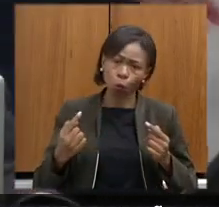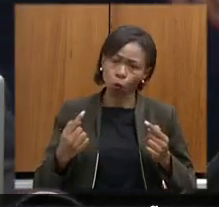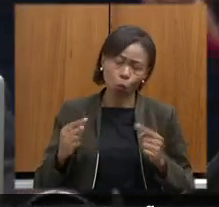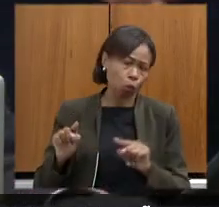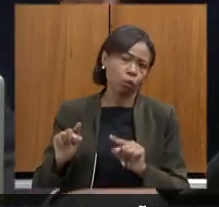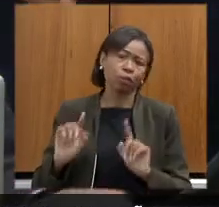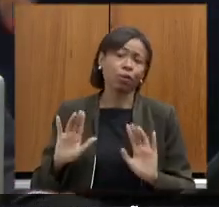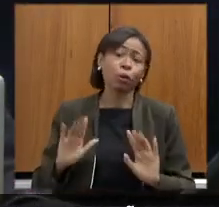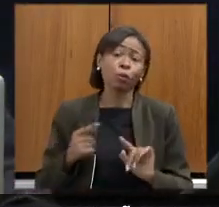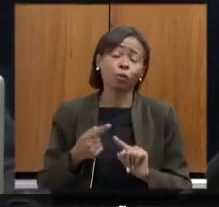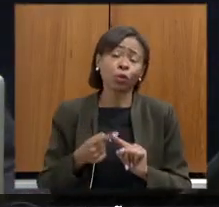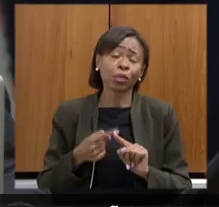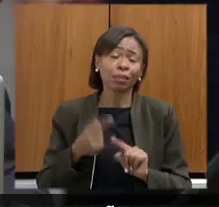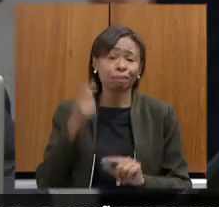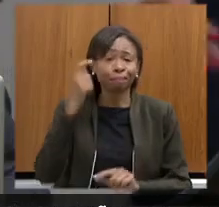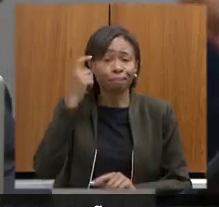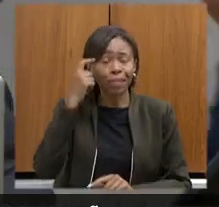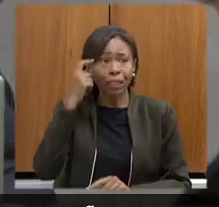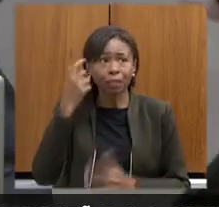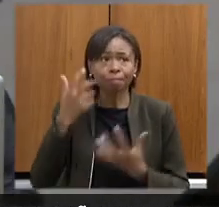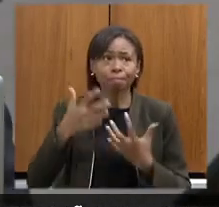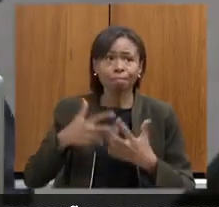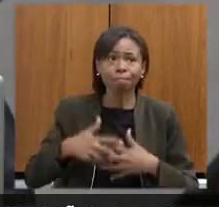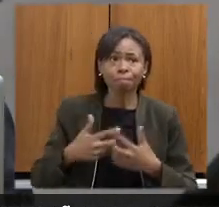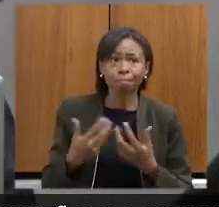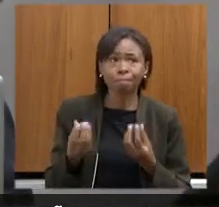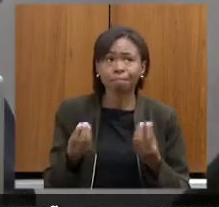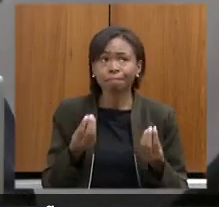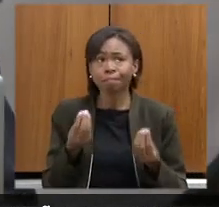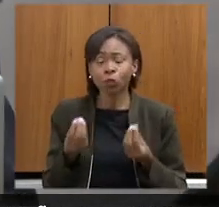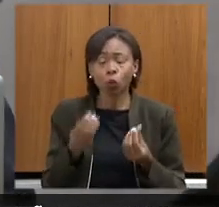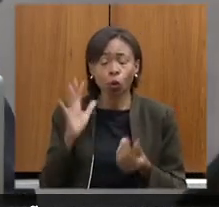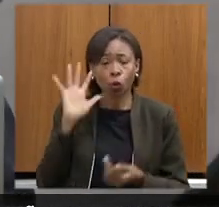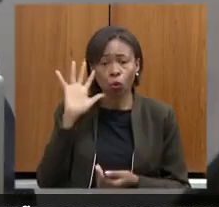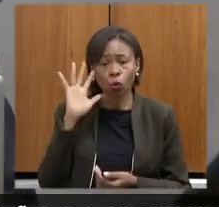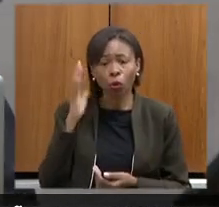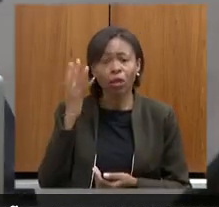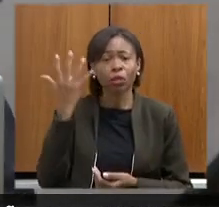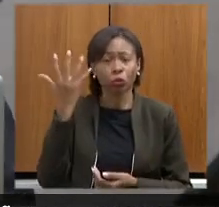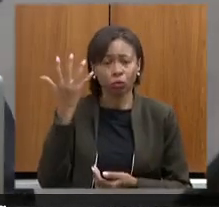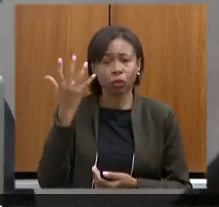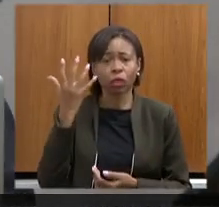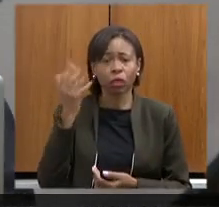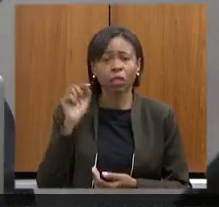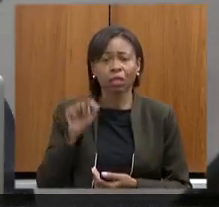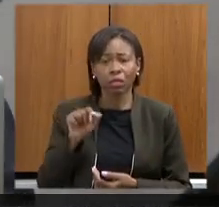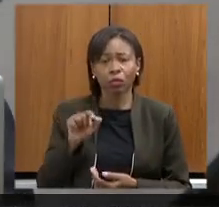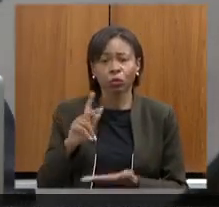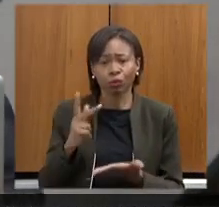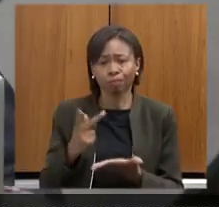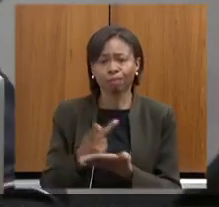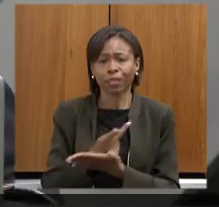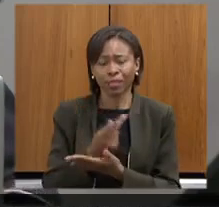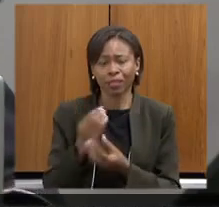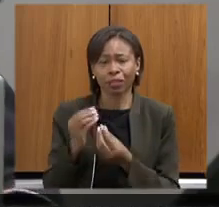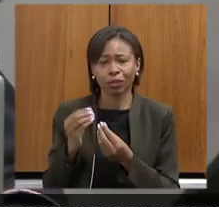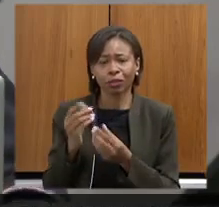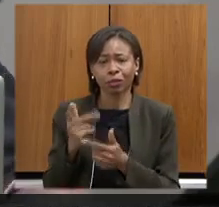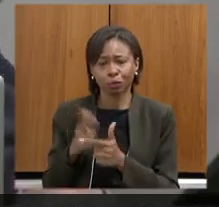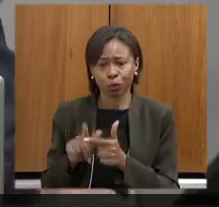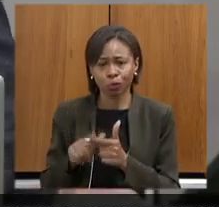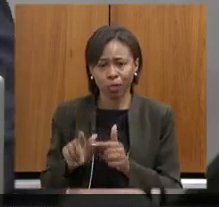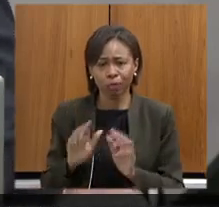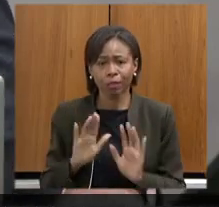achar um meio termo para que nós possamos mudar essa realidade. Então, temos buscado isso, deputado